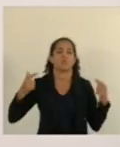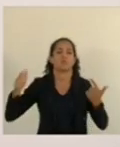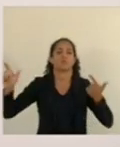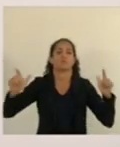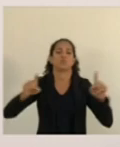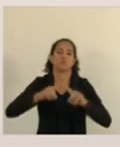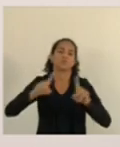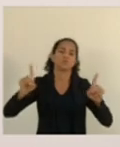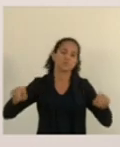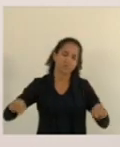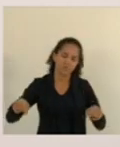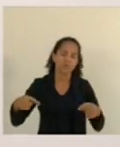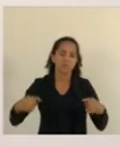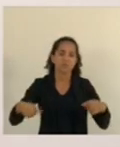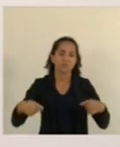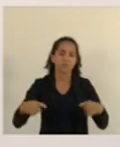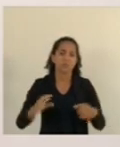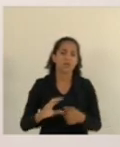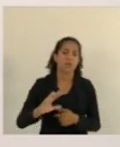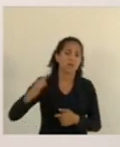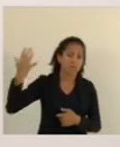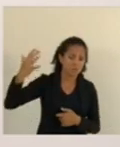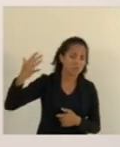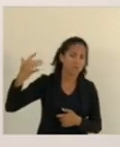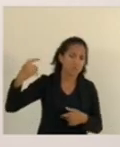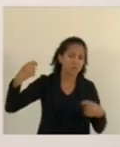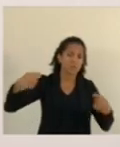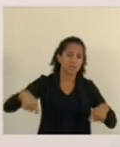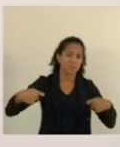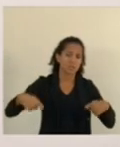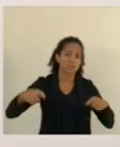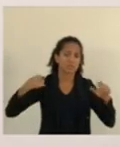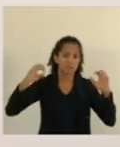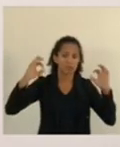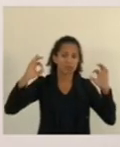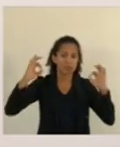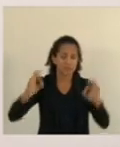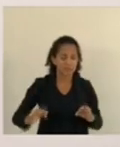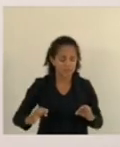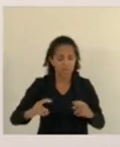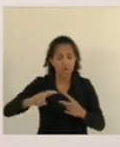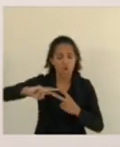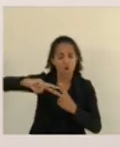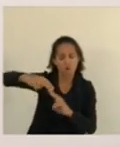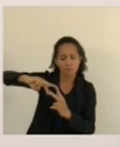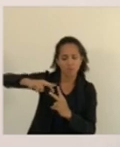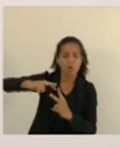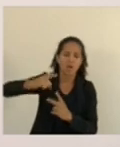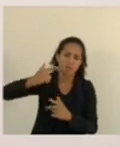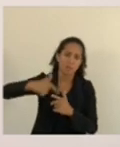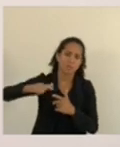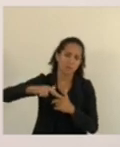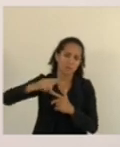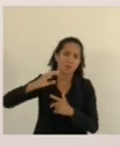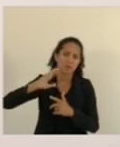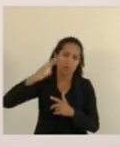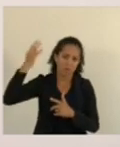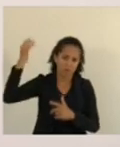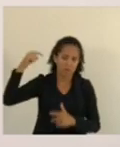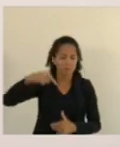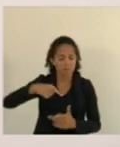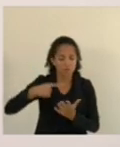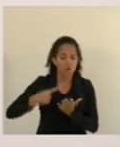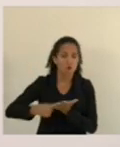metropolitana e resolva definitivamente essa questão dos cobradores e que se cumpra os